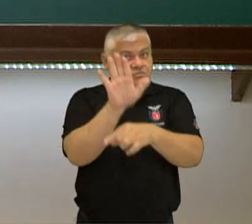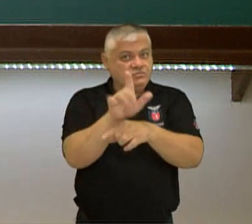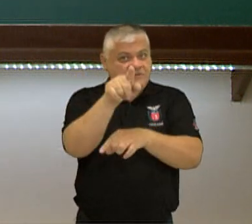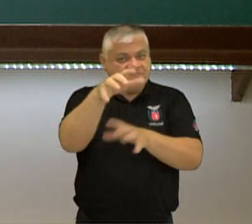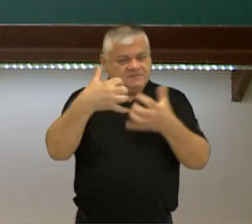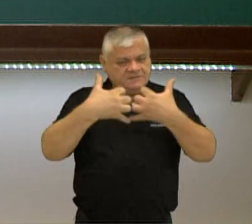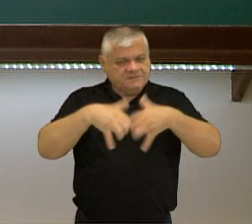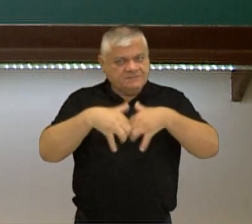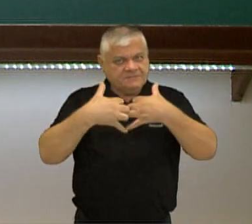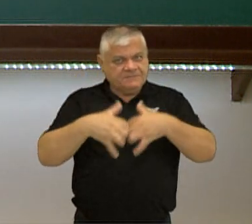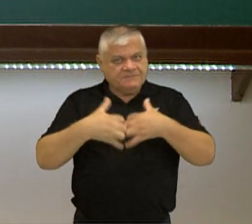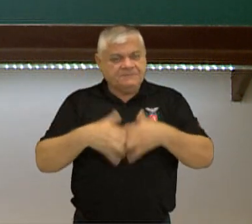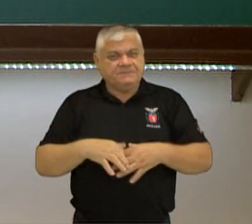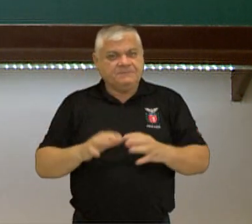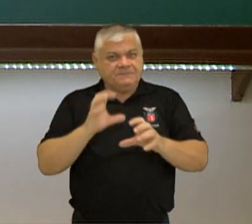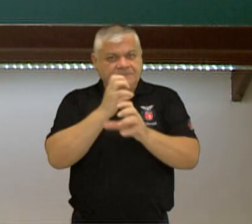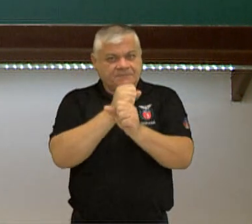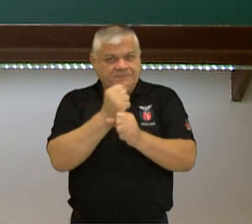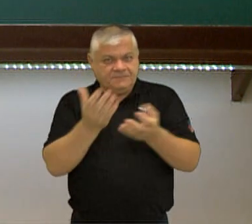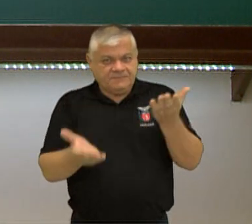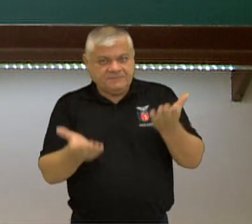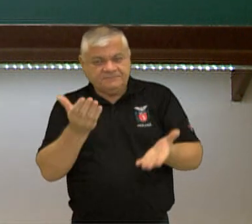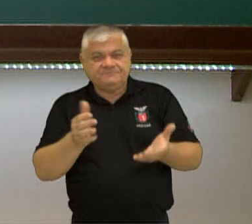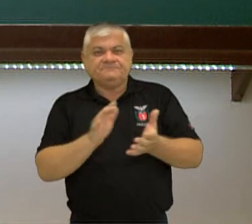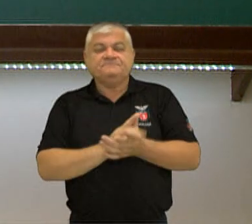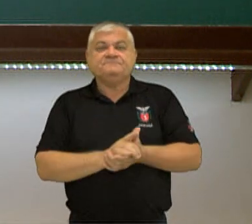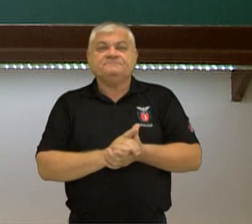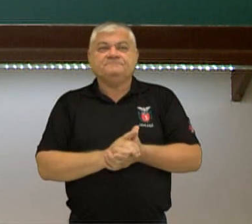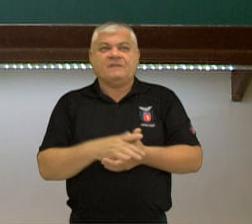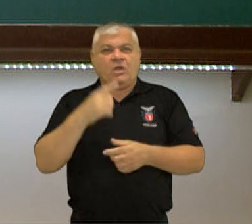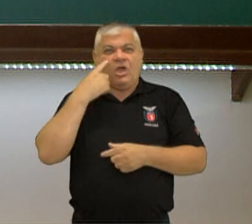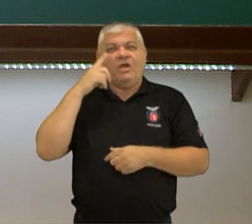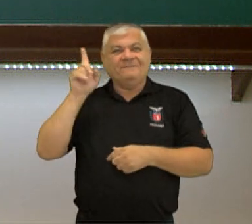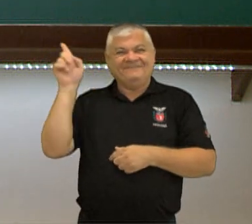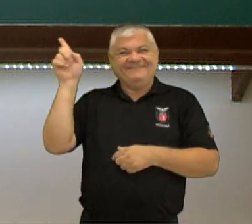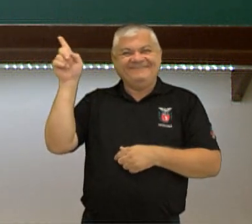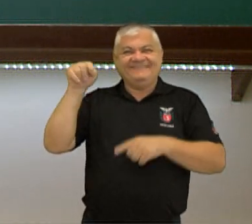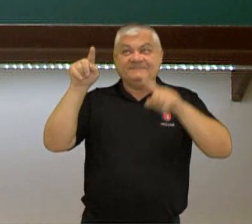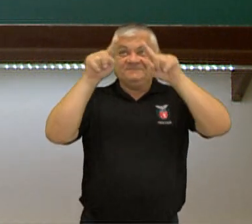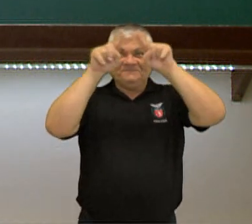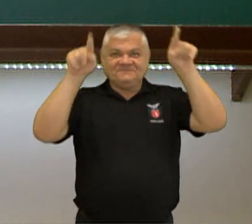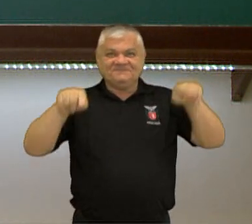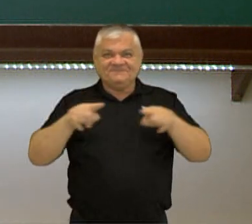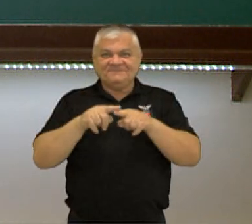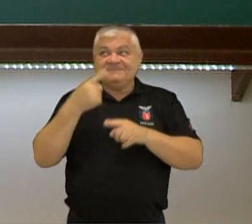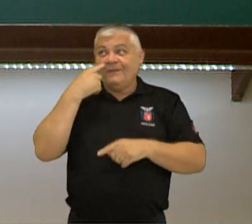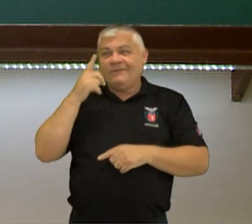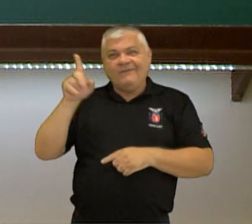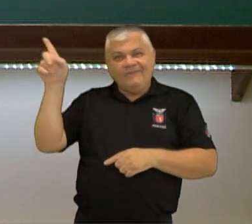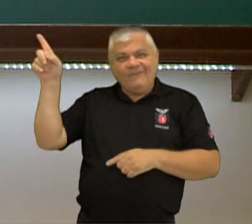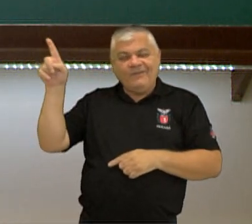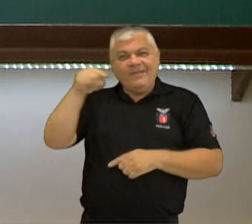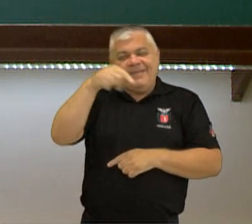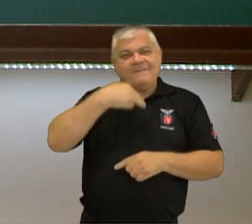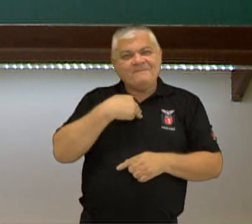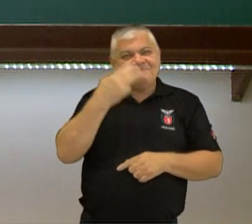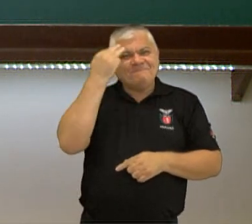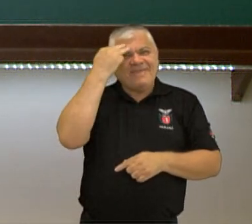muito na estequiometria, tá certo? E ainda, aqui eu trago o que nós chamamos de mapa mental.